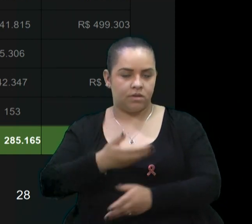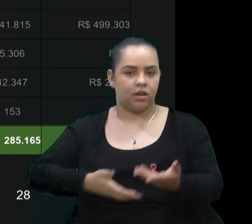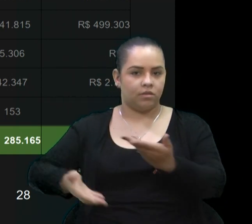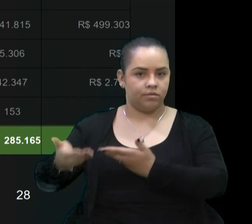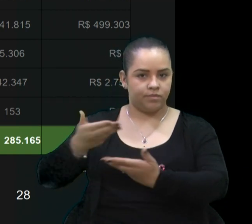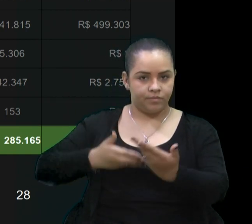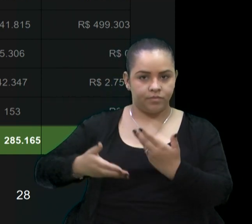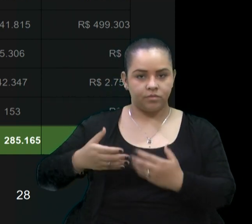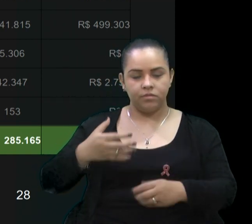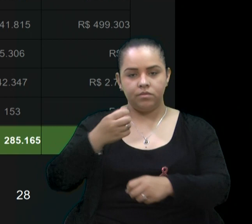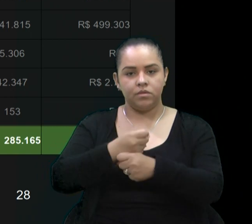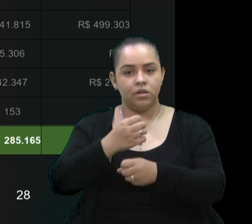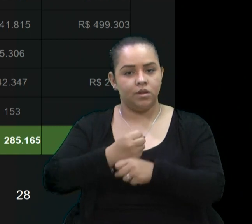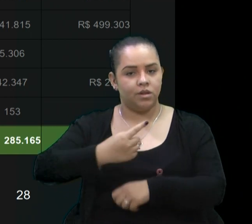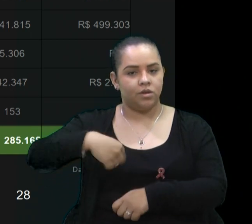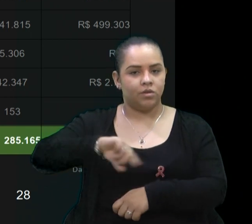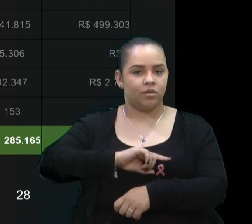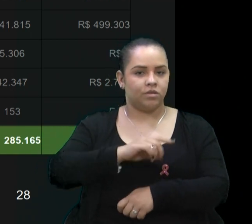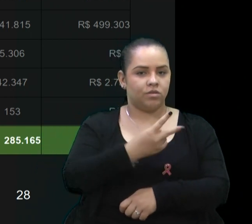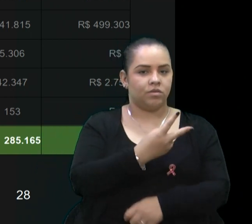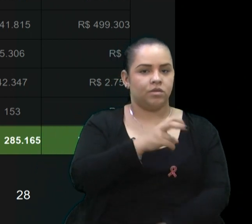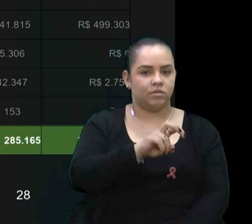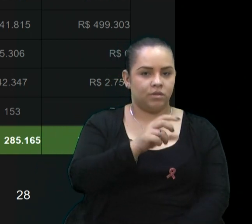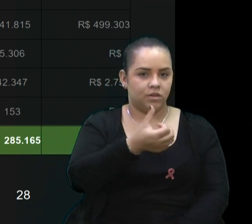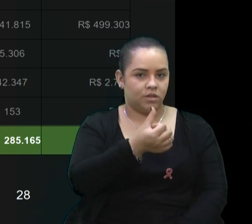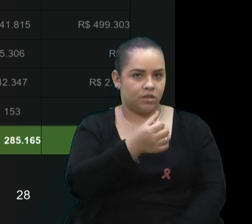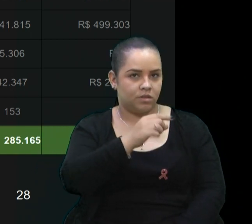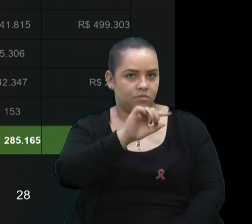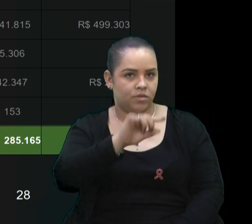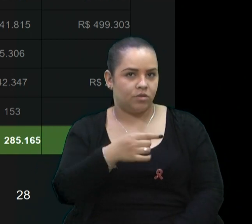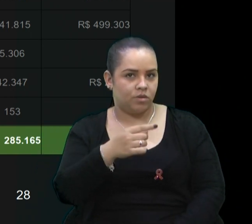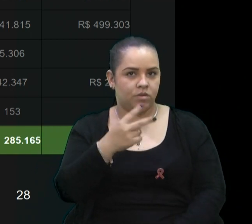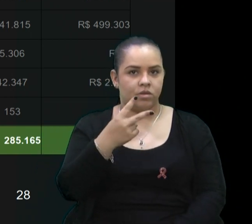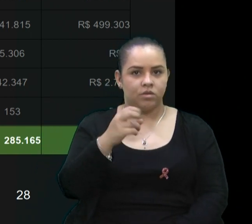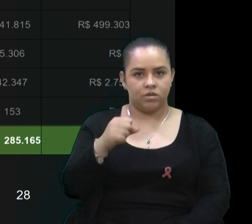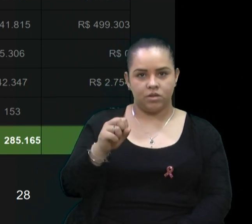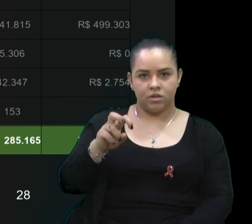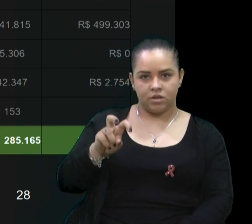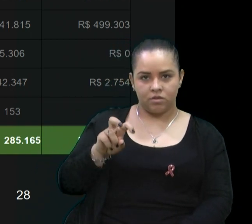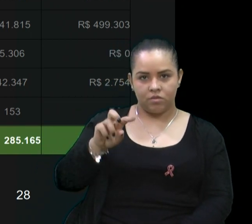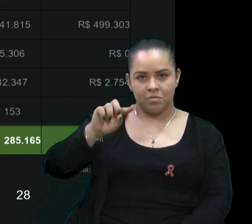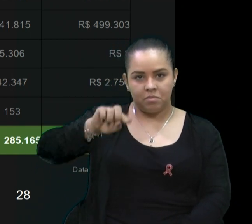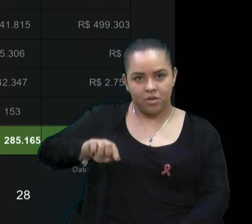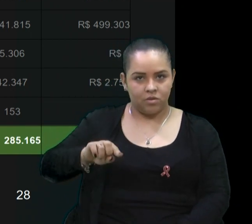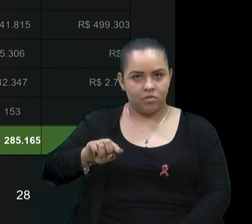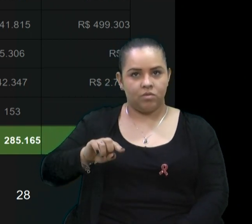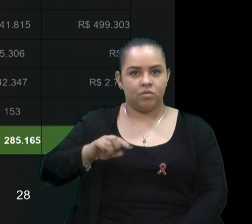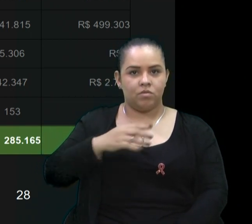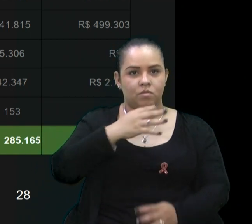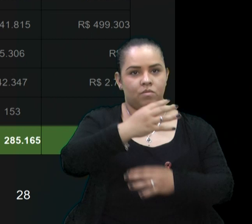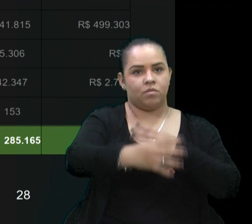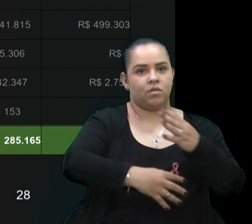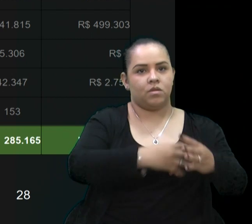E no total, a gente foi de 256 mil para 285 mil atendimentos no quadrimestre.